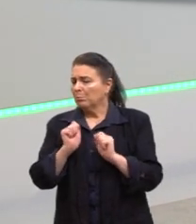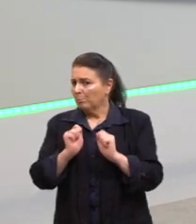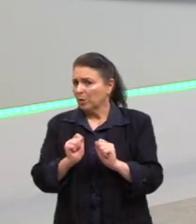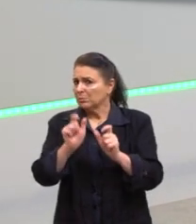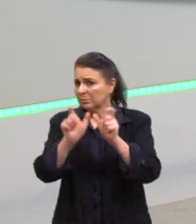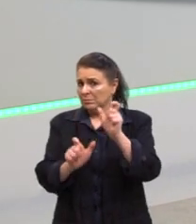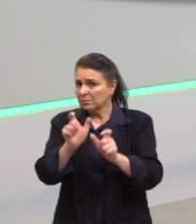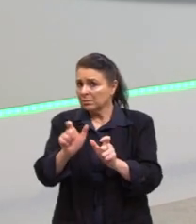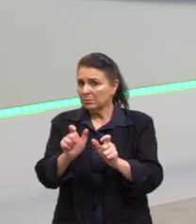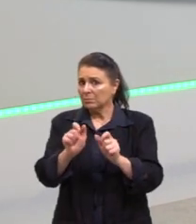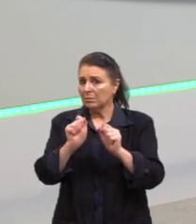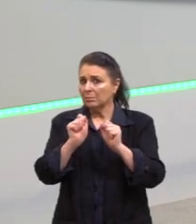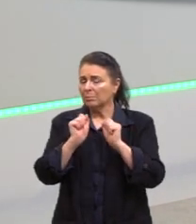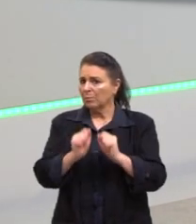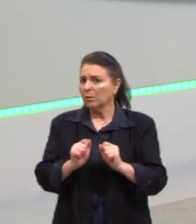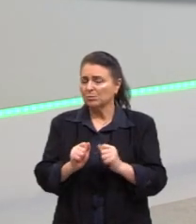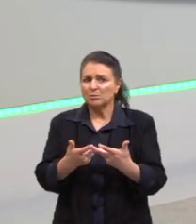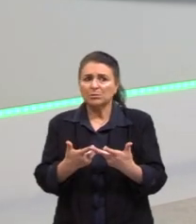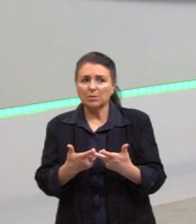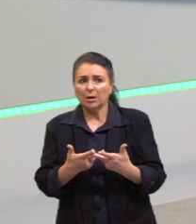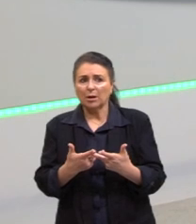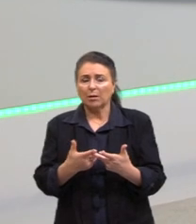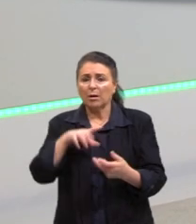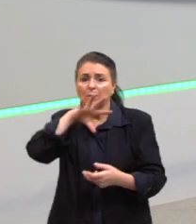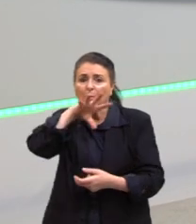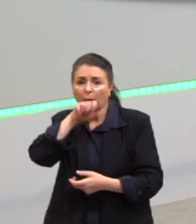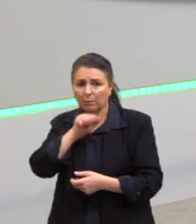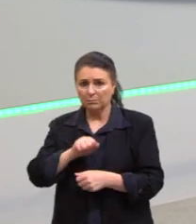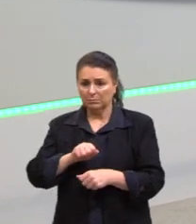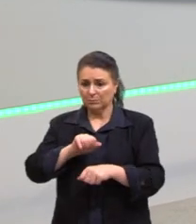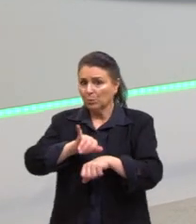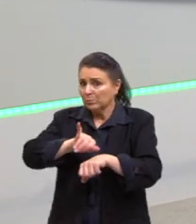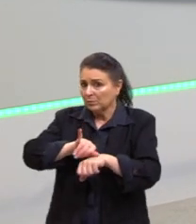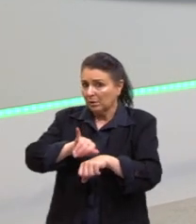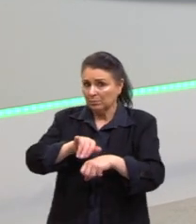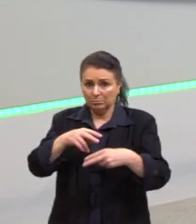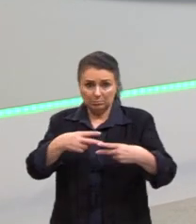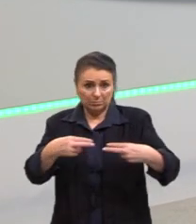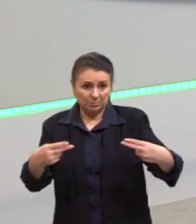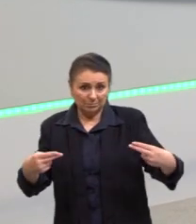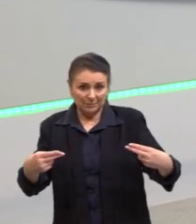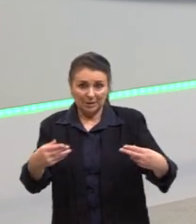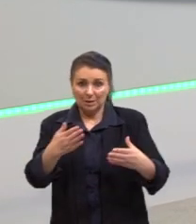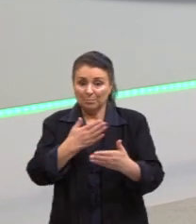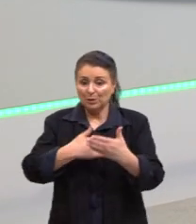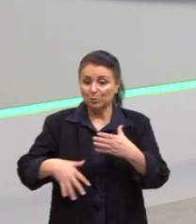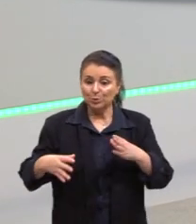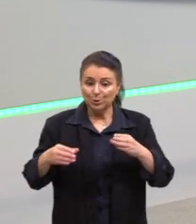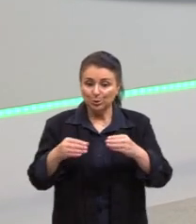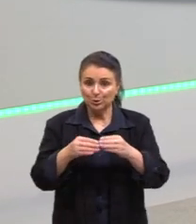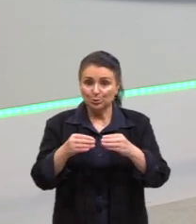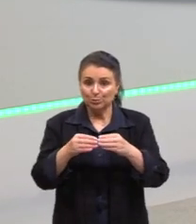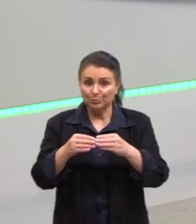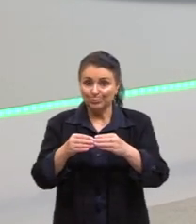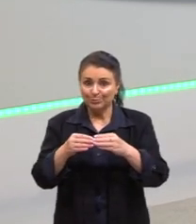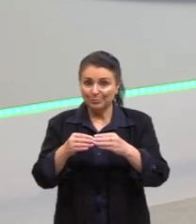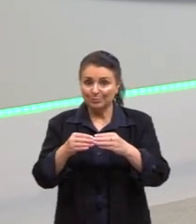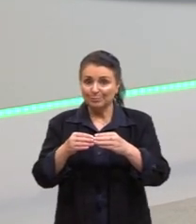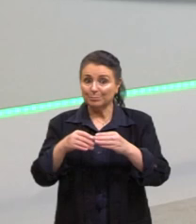A gente pode ter ali, né, seres vivos, objetos, mas toda essa população, ela precisa ter a mesma